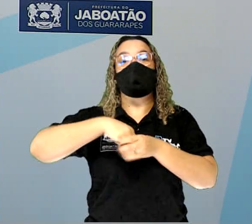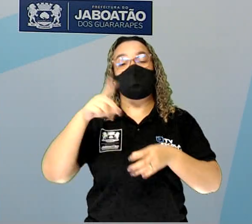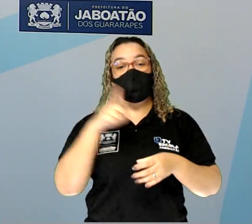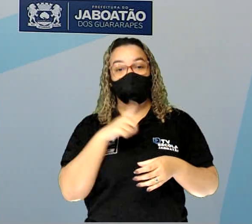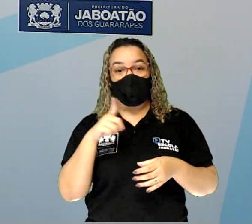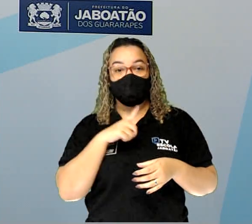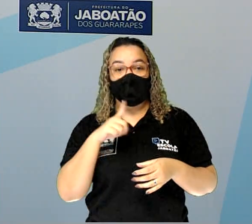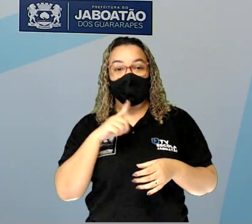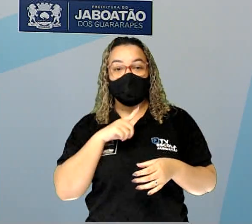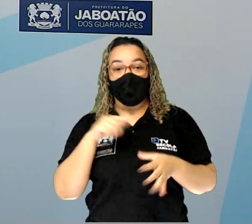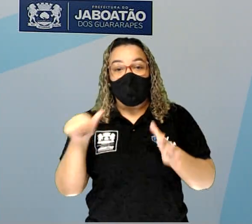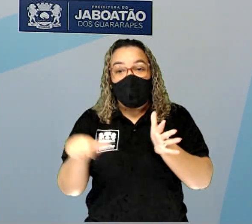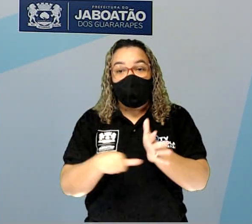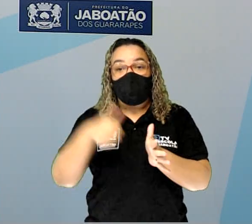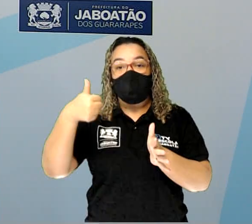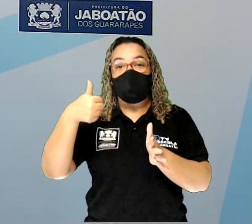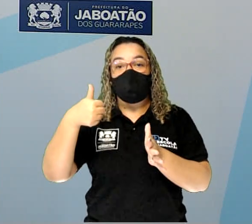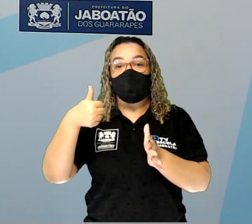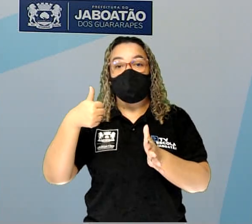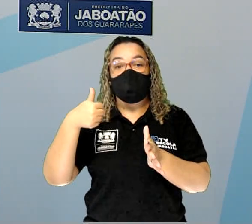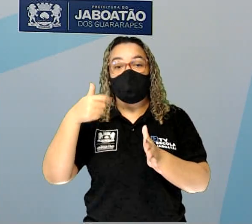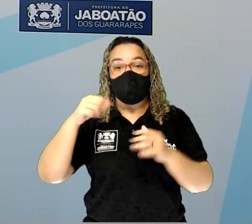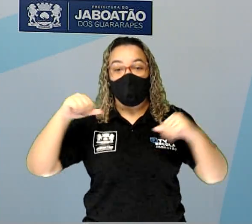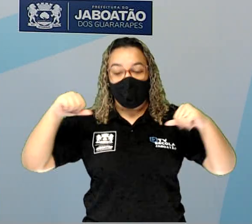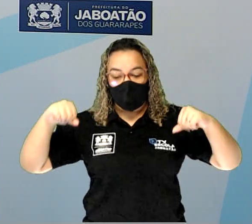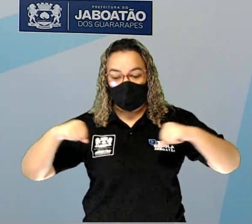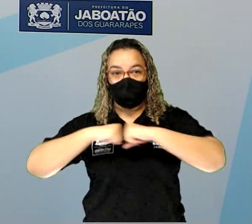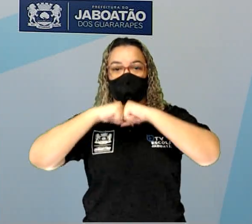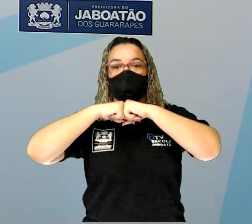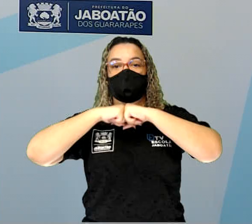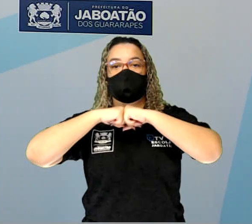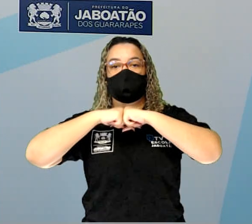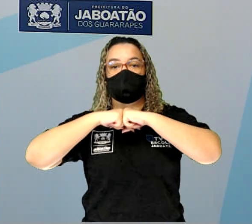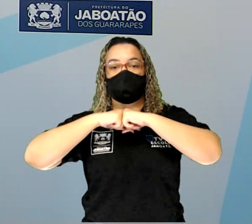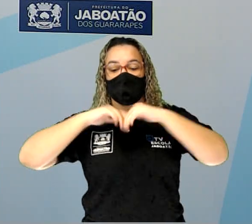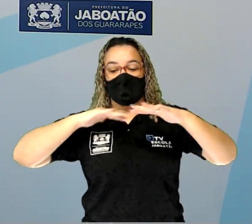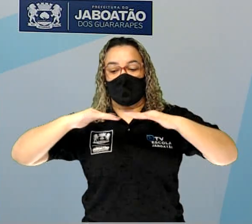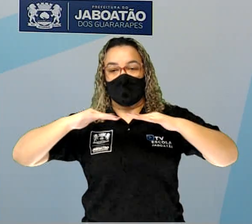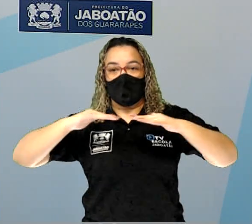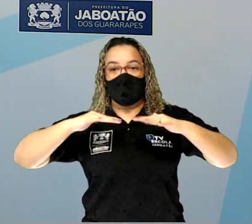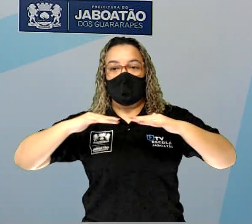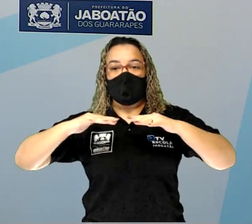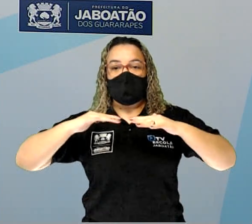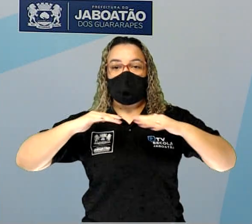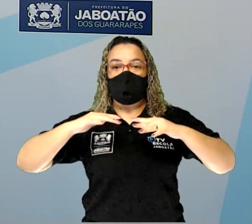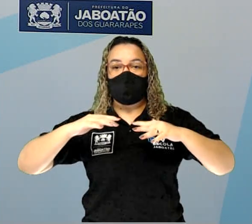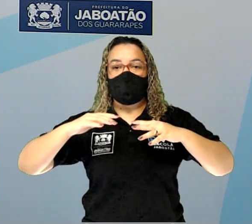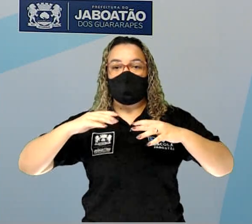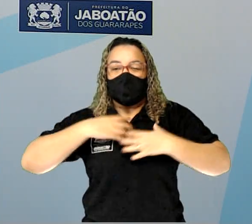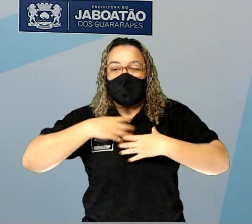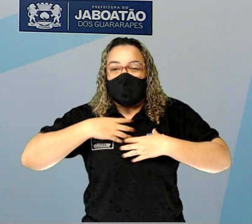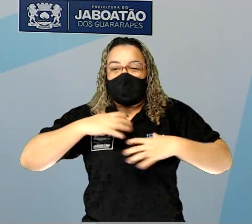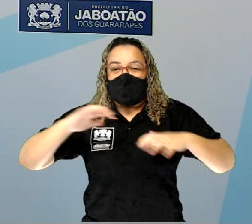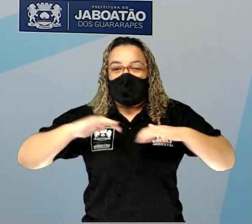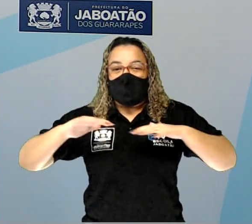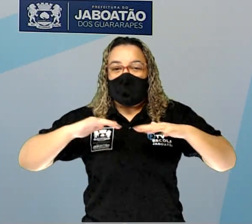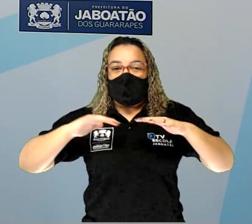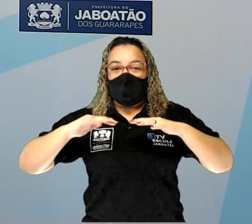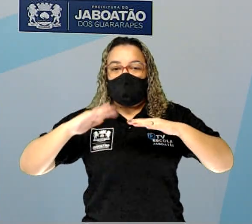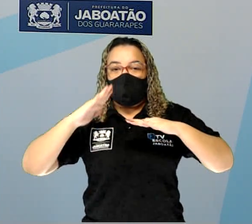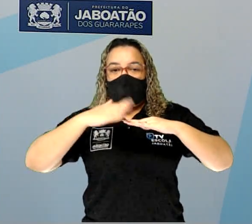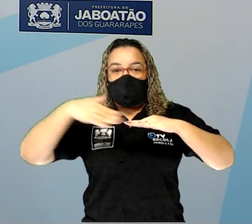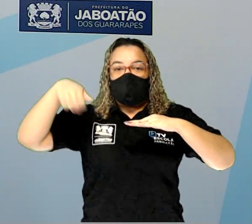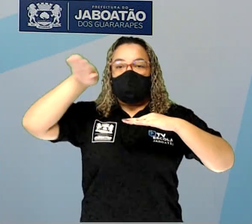o primeiro contato, chamado de hipocentro, que é onde o tremor se manifesta, e em cima, o segundo,